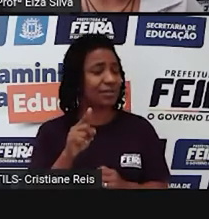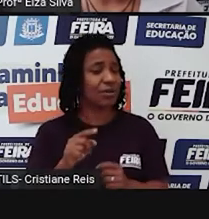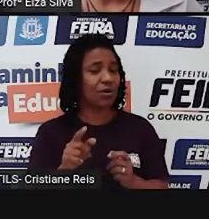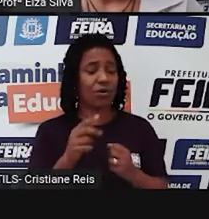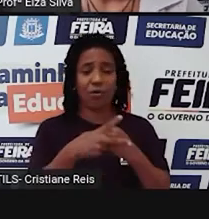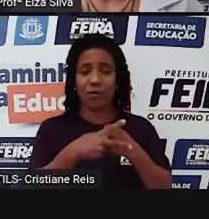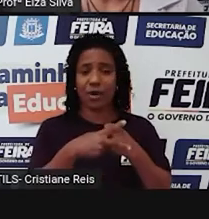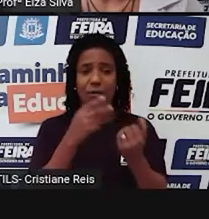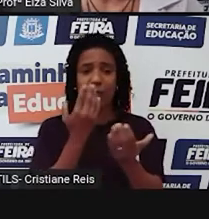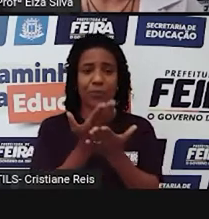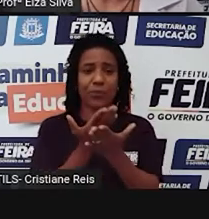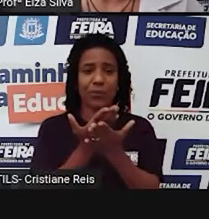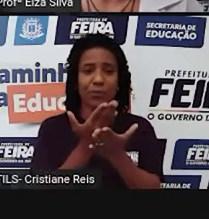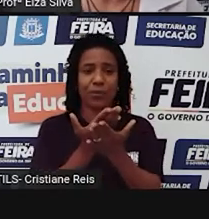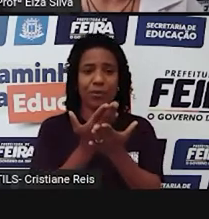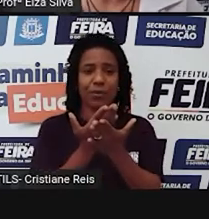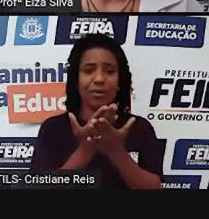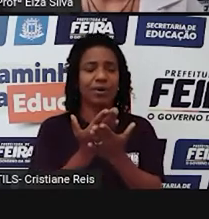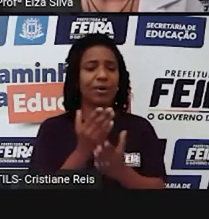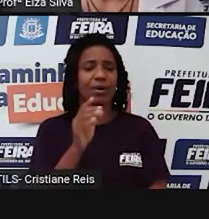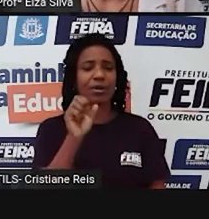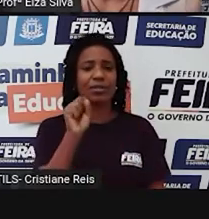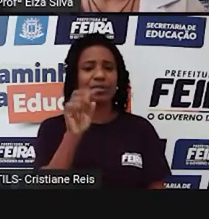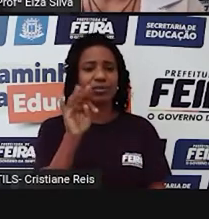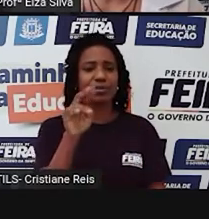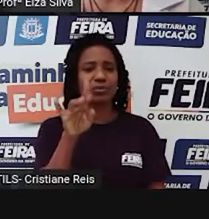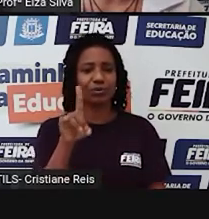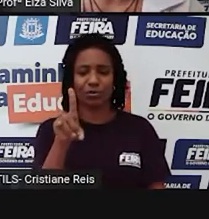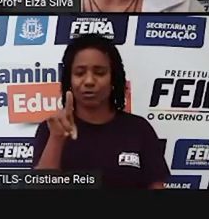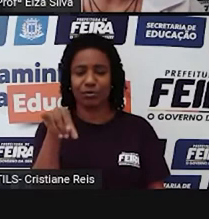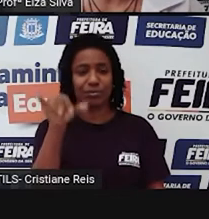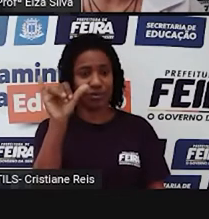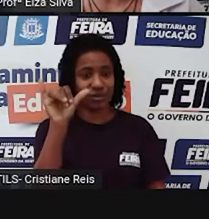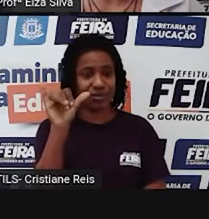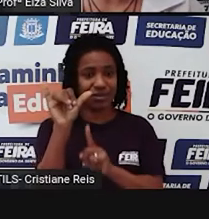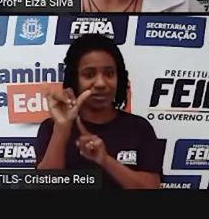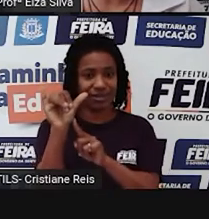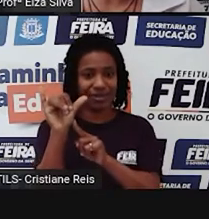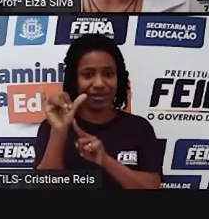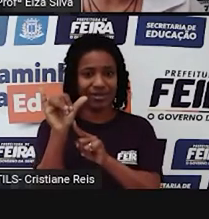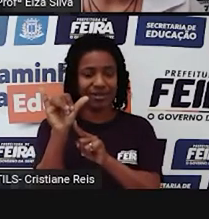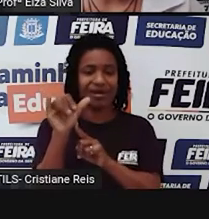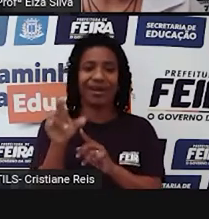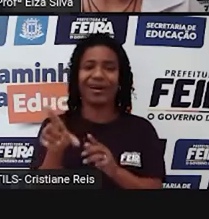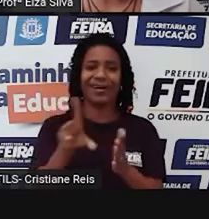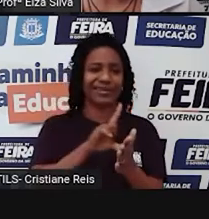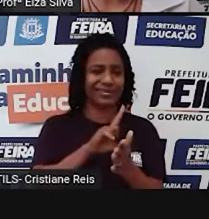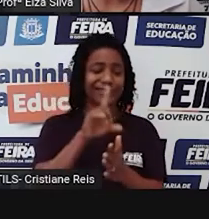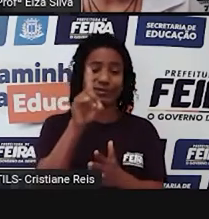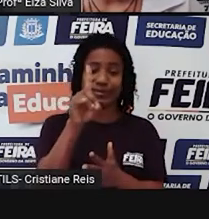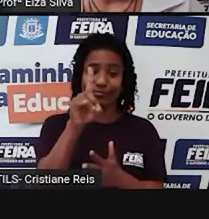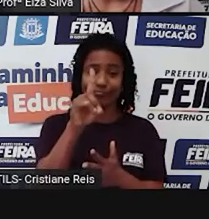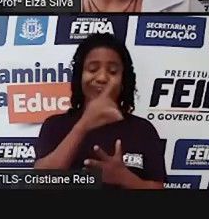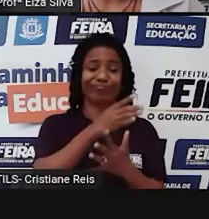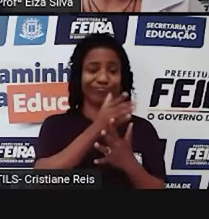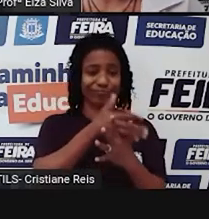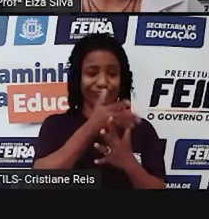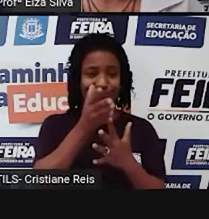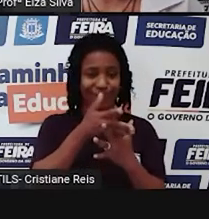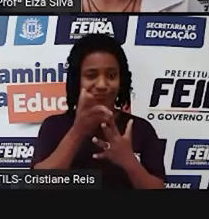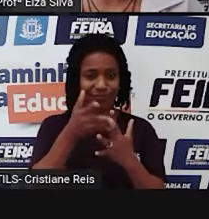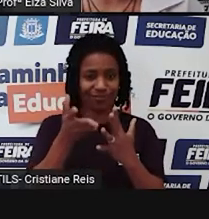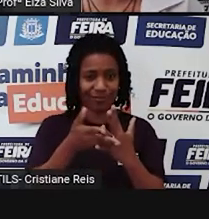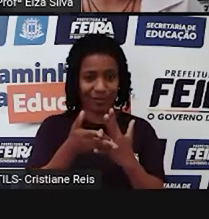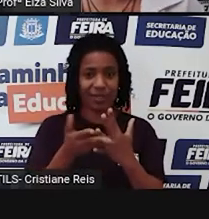estudar, ele termina em Y e antes desse Y tem uma consoante, a letra D, eu vou